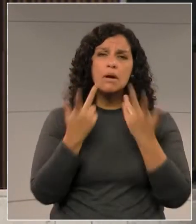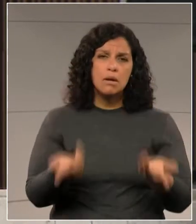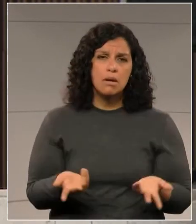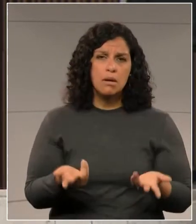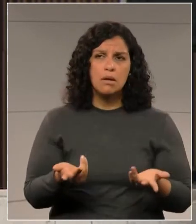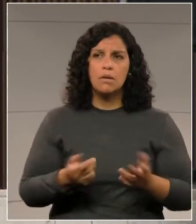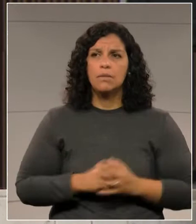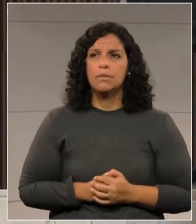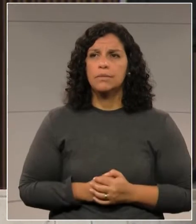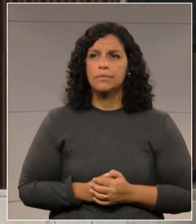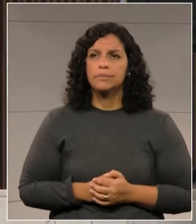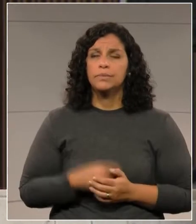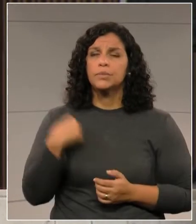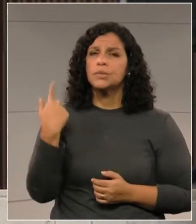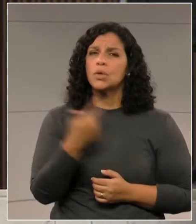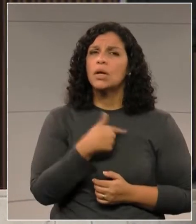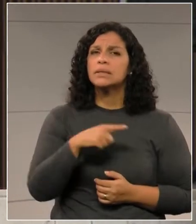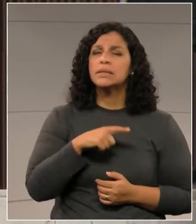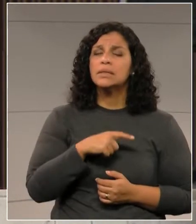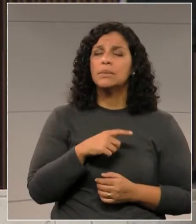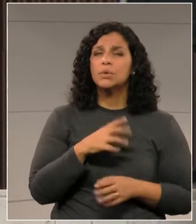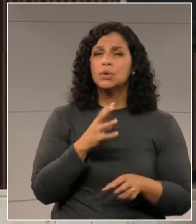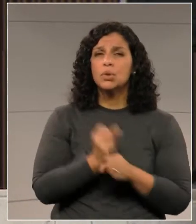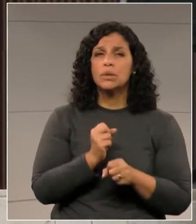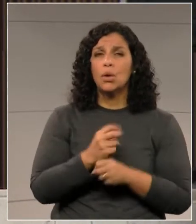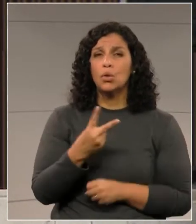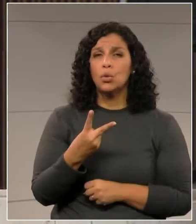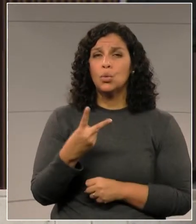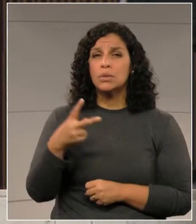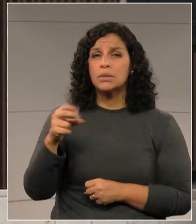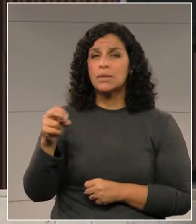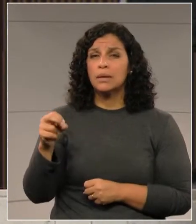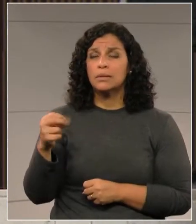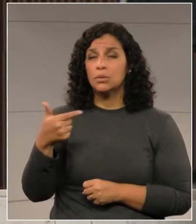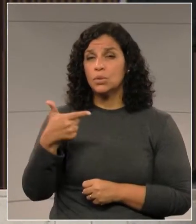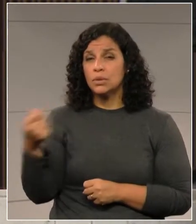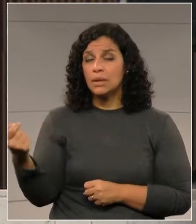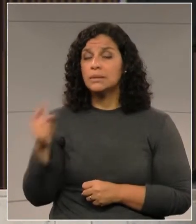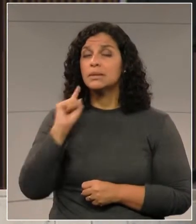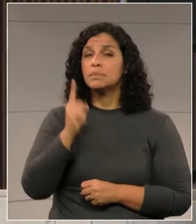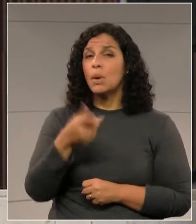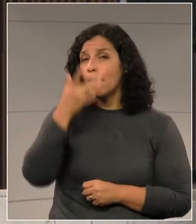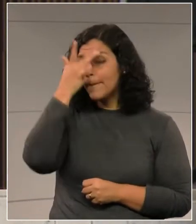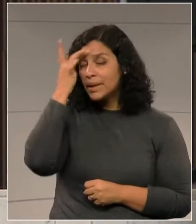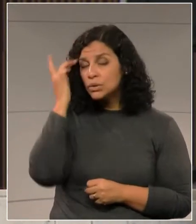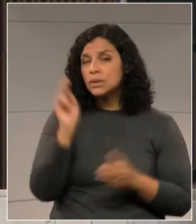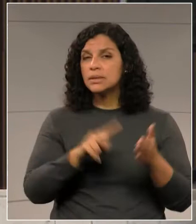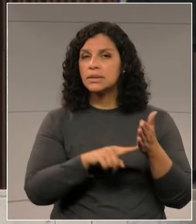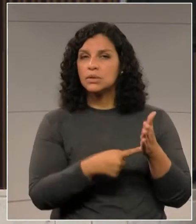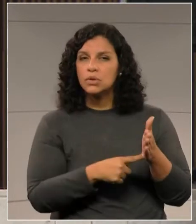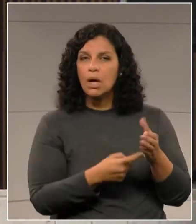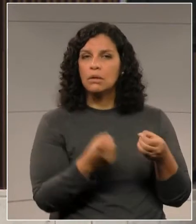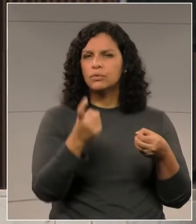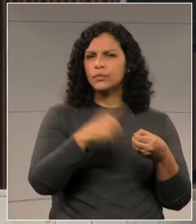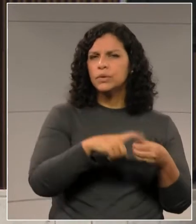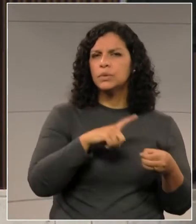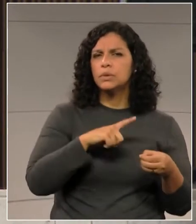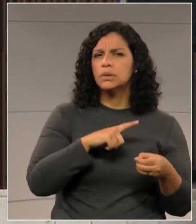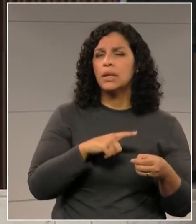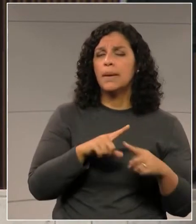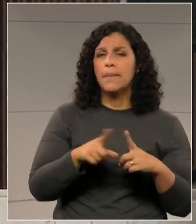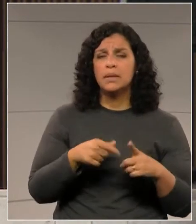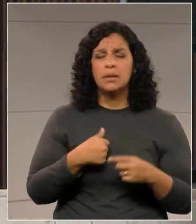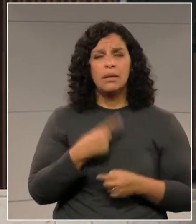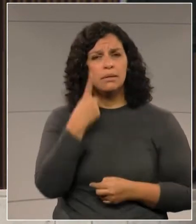Ou seja, nós temos mais de 200 mil pessoas filiadas, não só a sindicatos, mas a entidades. E era